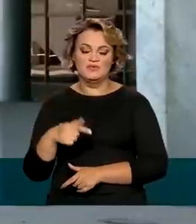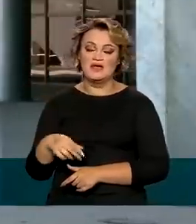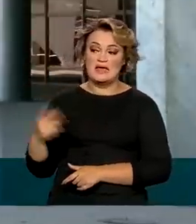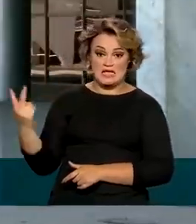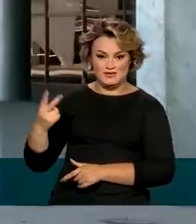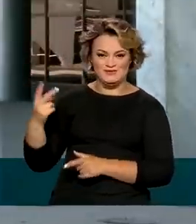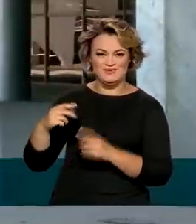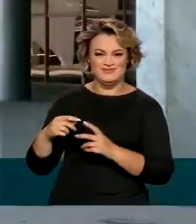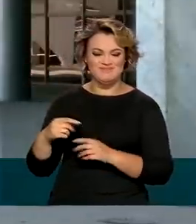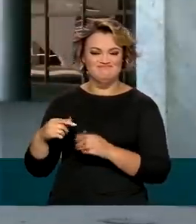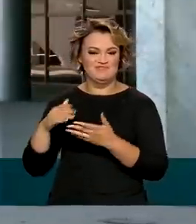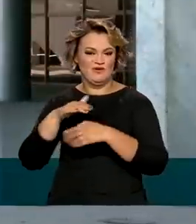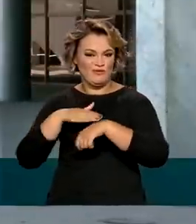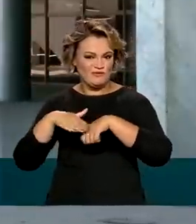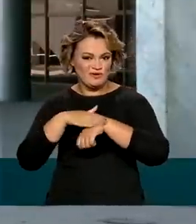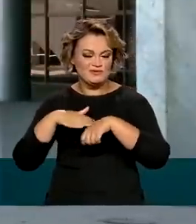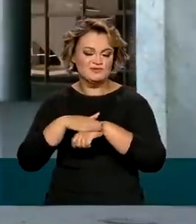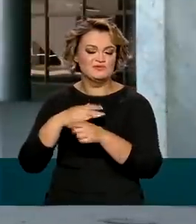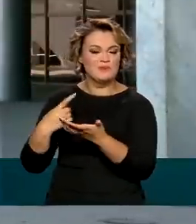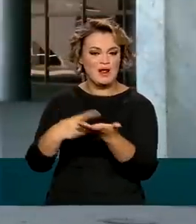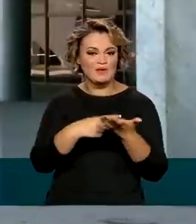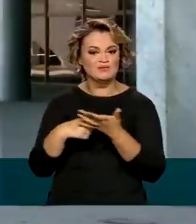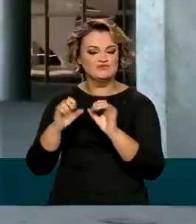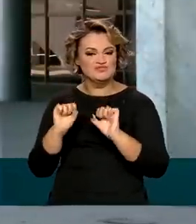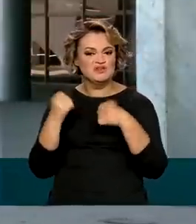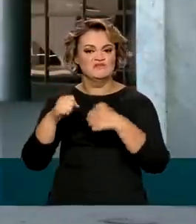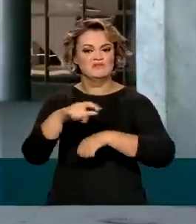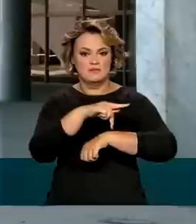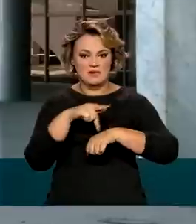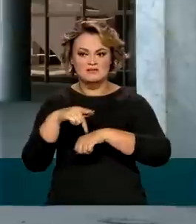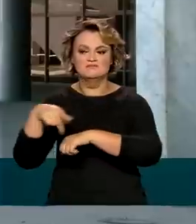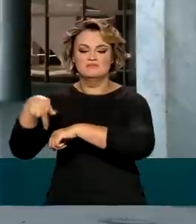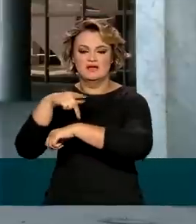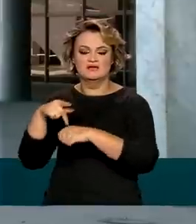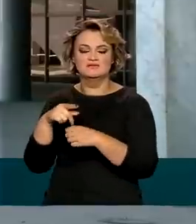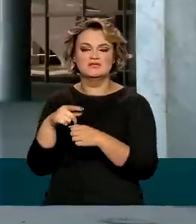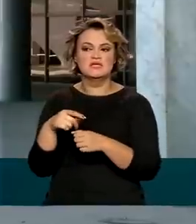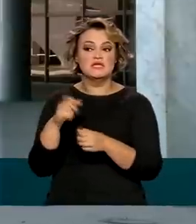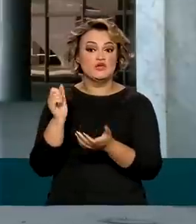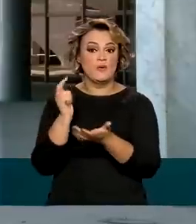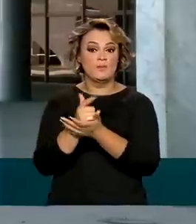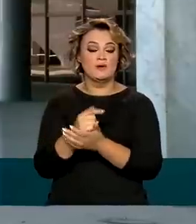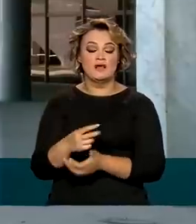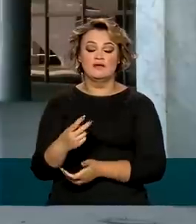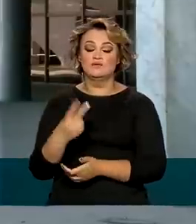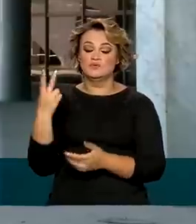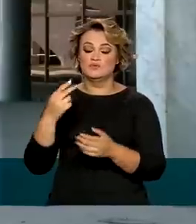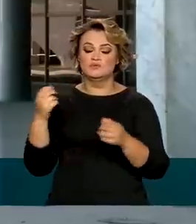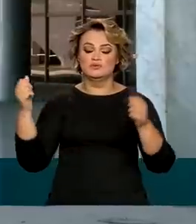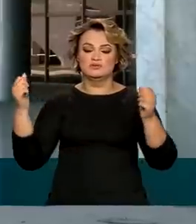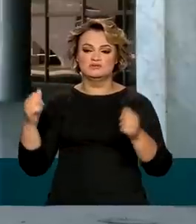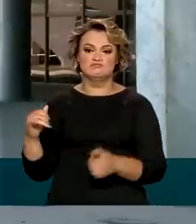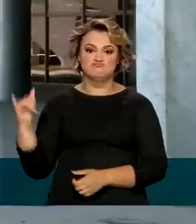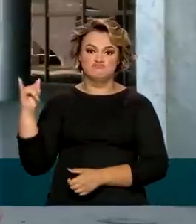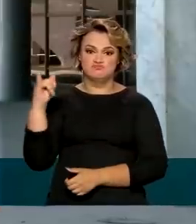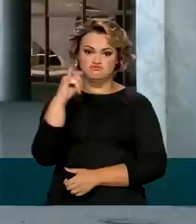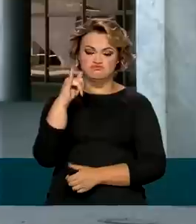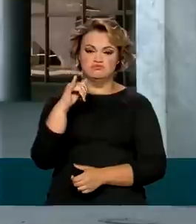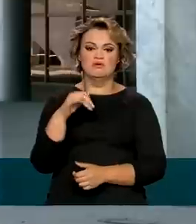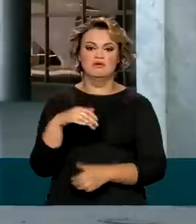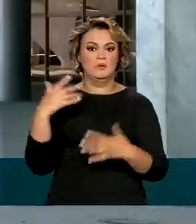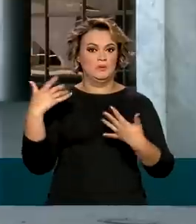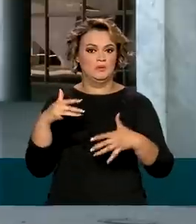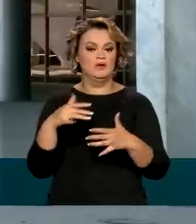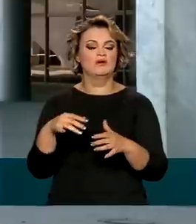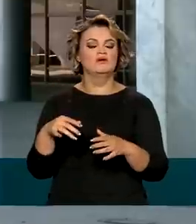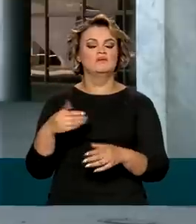também conversaram sobre o acordo de defesa entre as nações e a compra de duas aeronaves KC-390 da Embraer